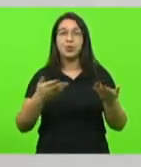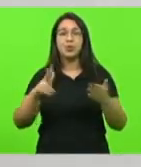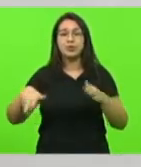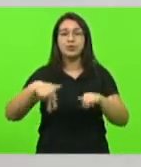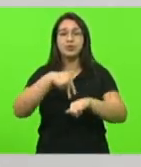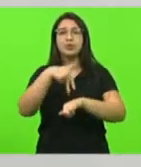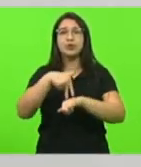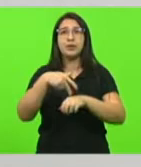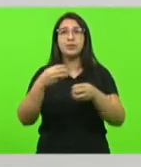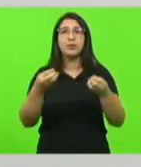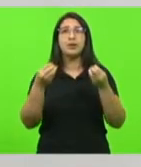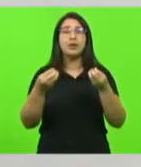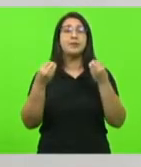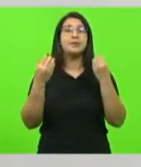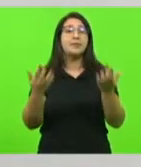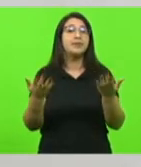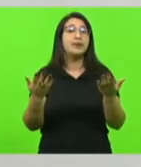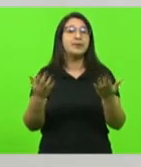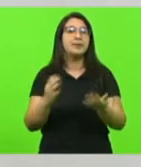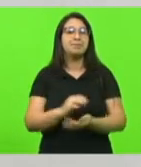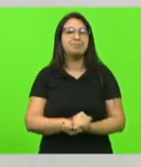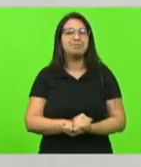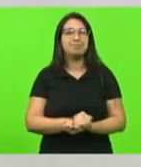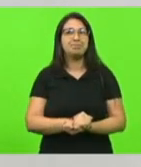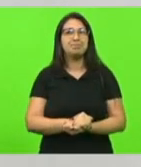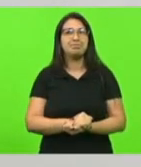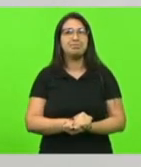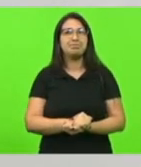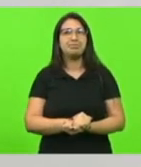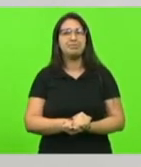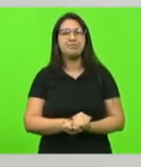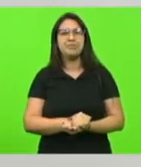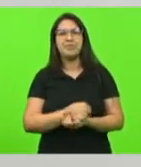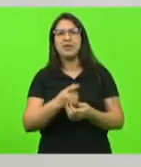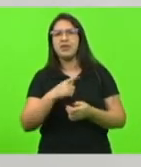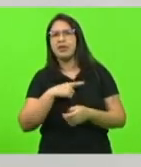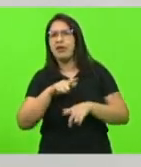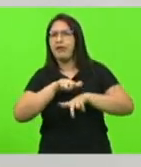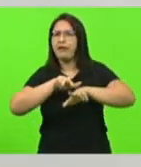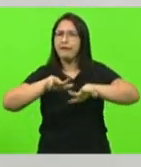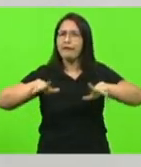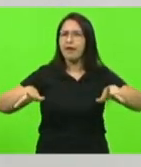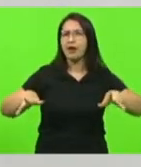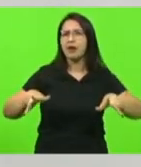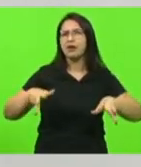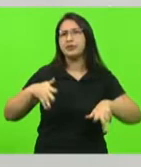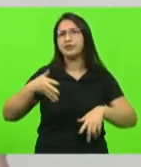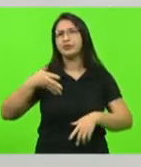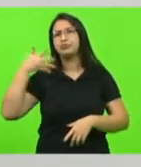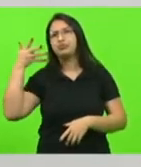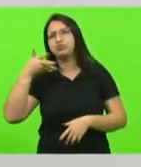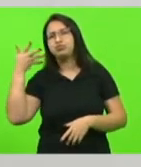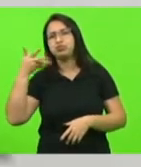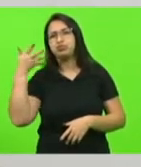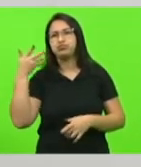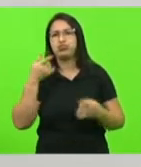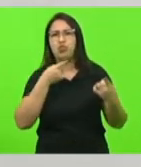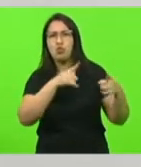presidente ouvi aqui várias manifestações a favor contra